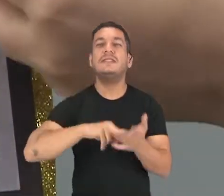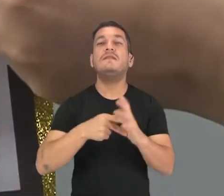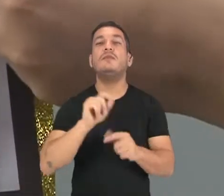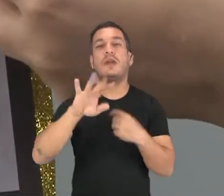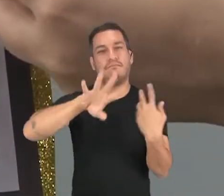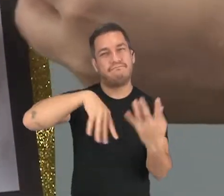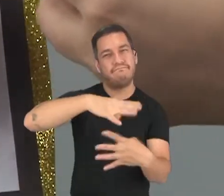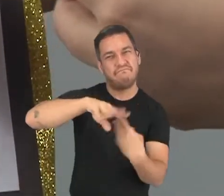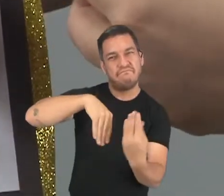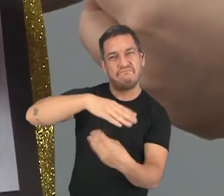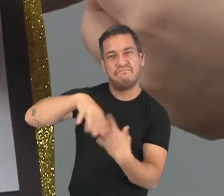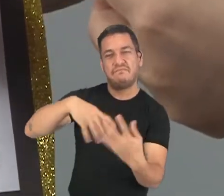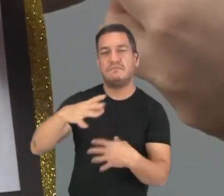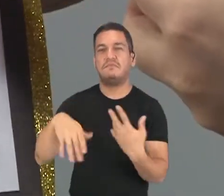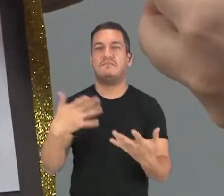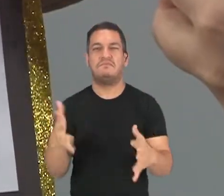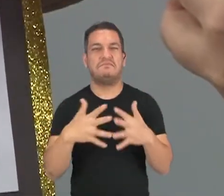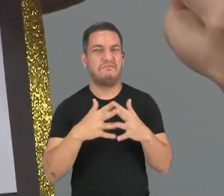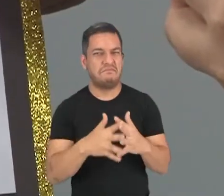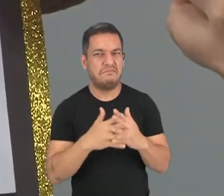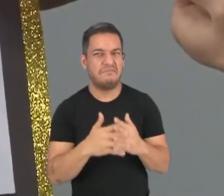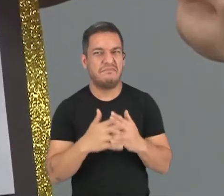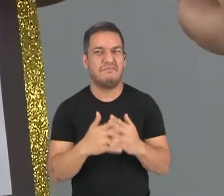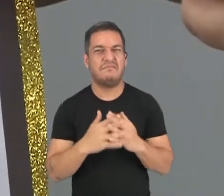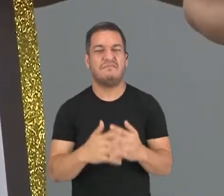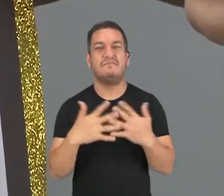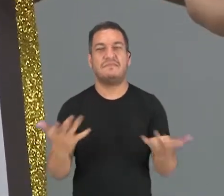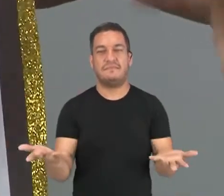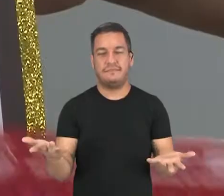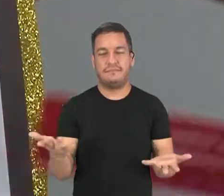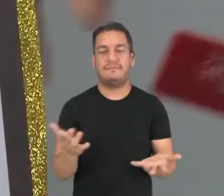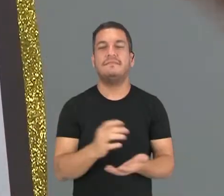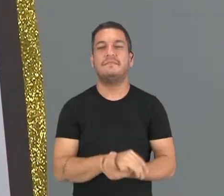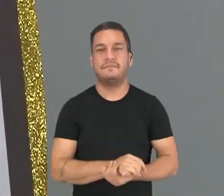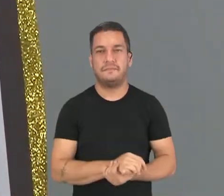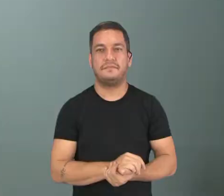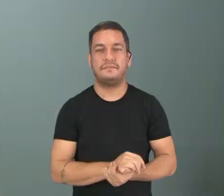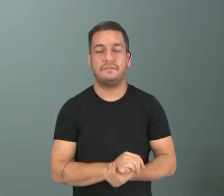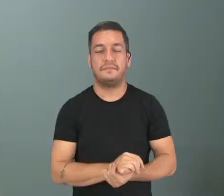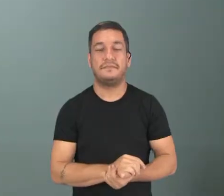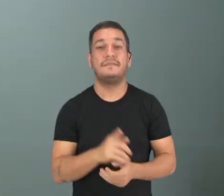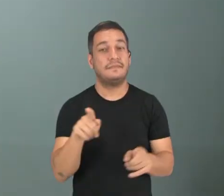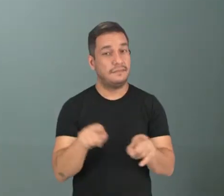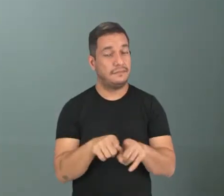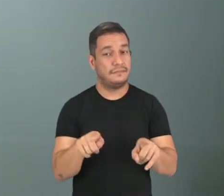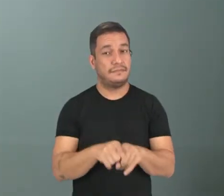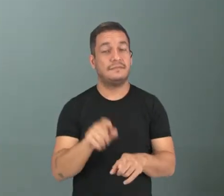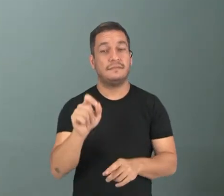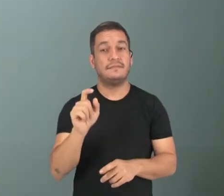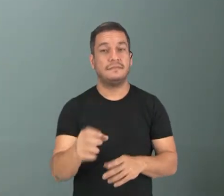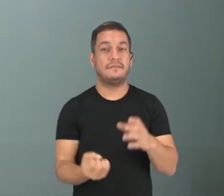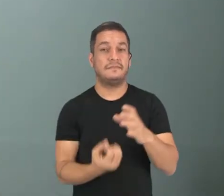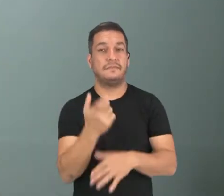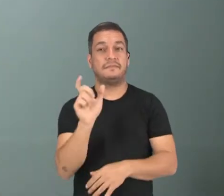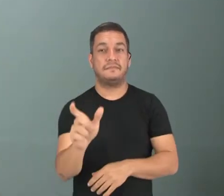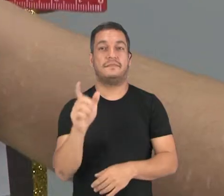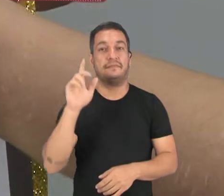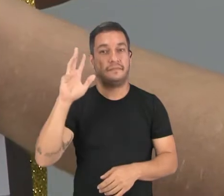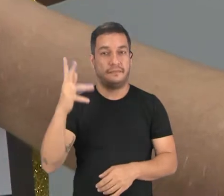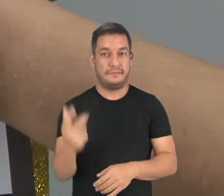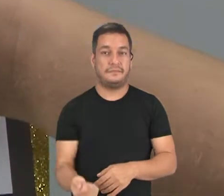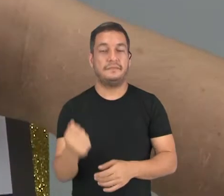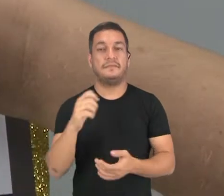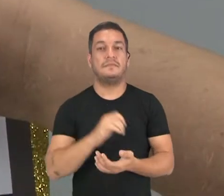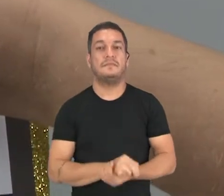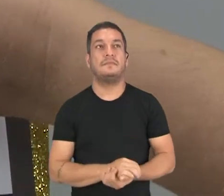confusa, baderna, remexido. Isso também é de origem africana a palavra